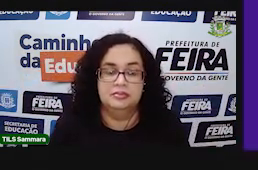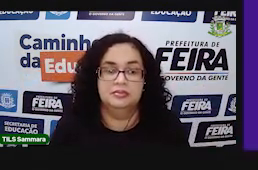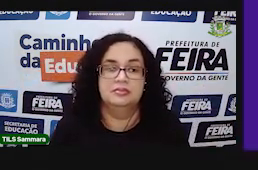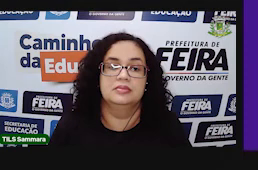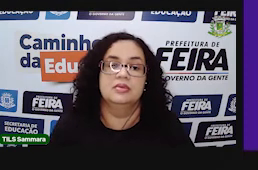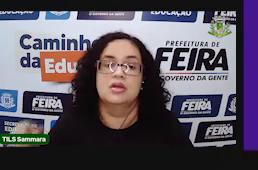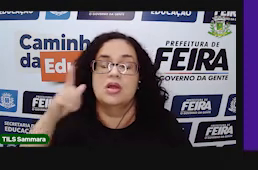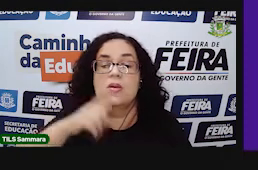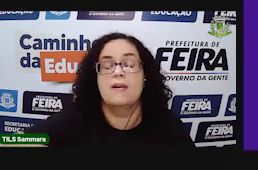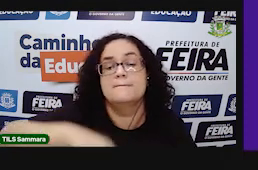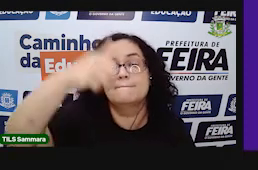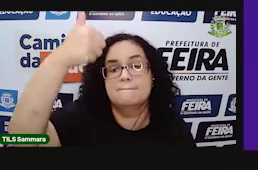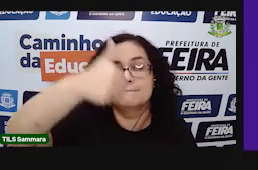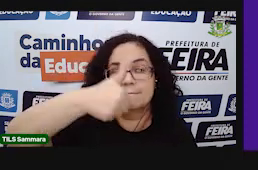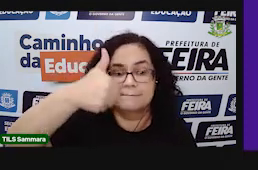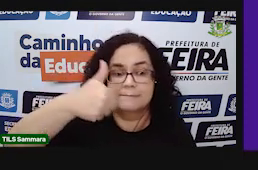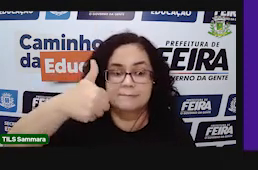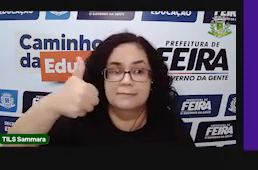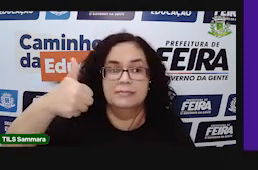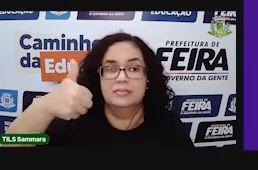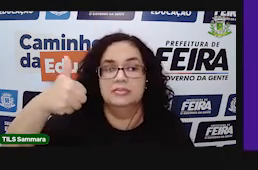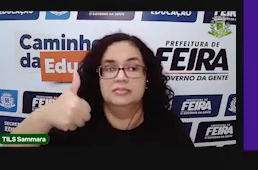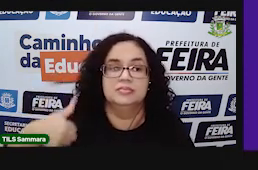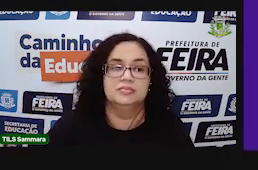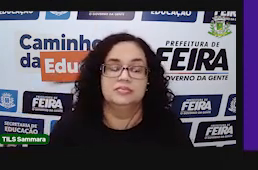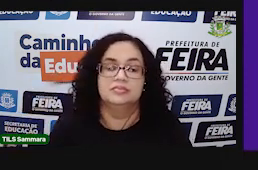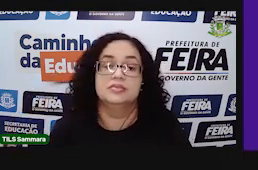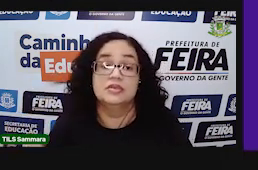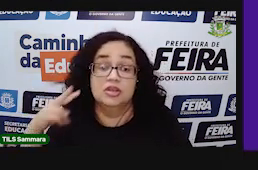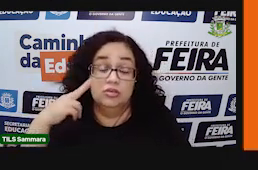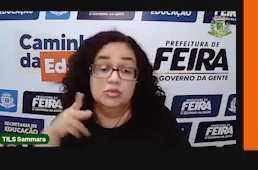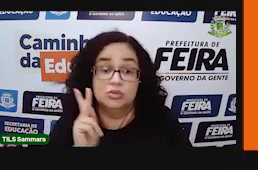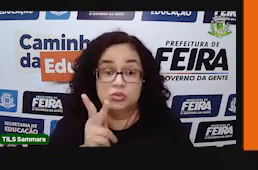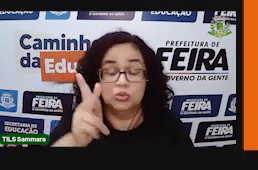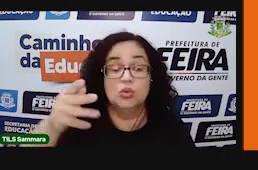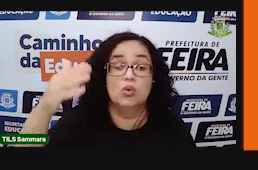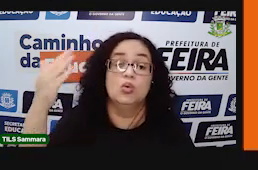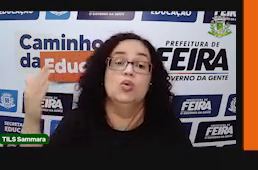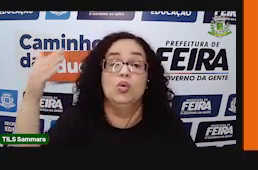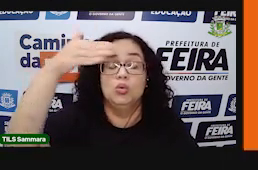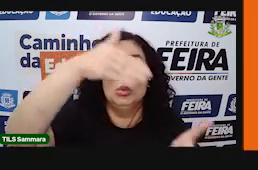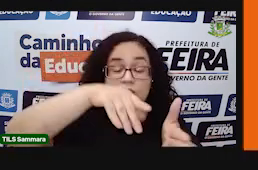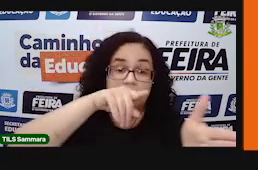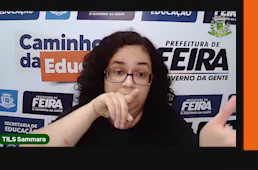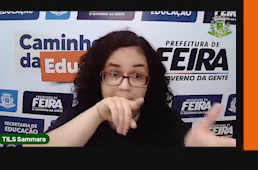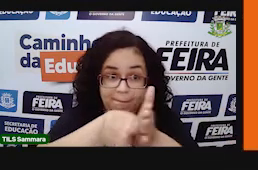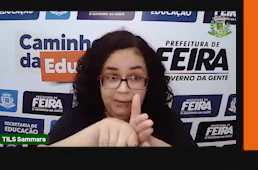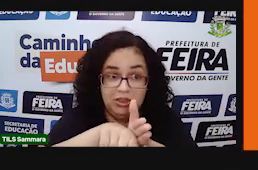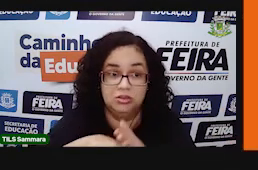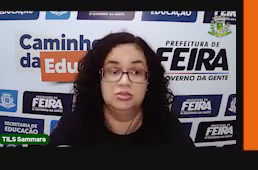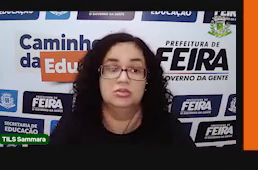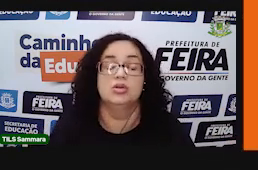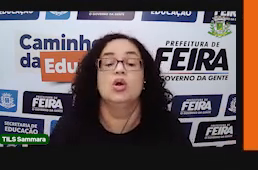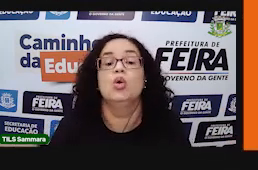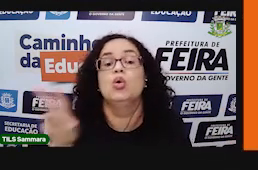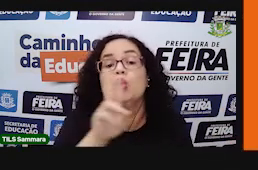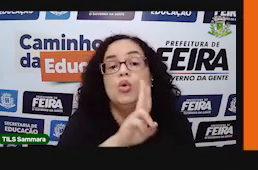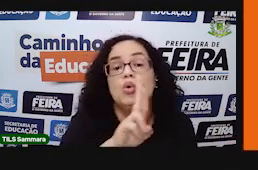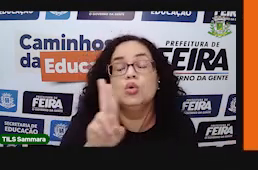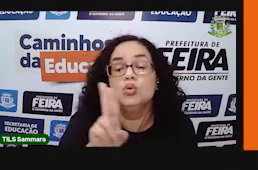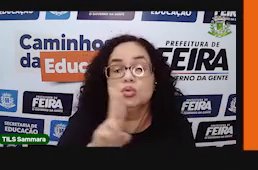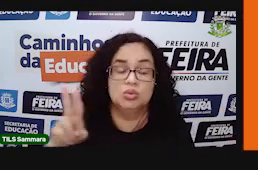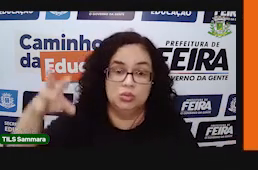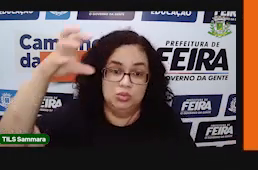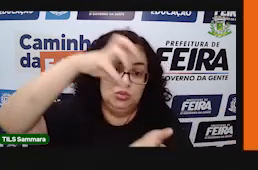Olha! Ah! Chegamos no primeiro lugar! Vamos lá! Última pergunta.